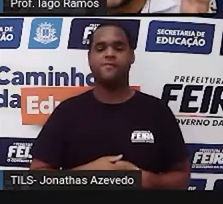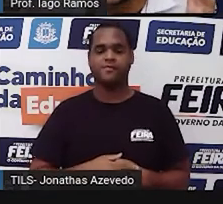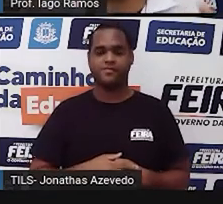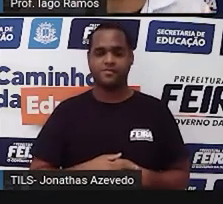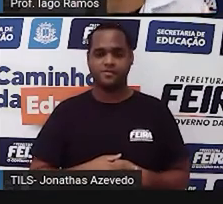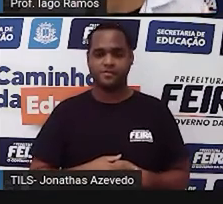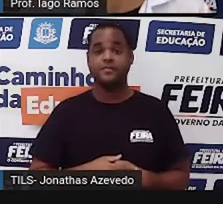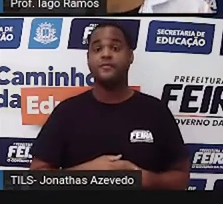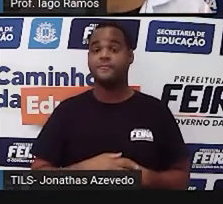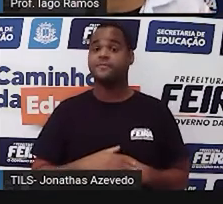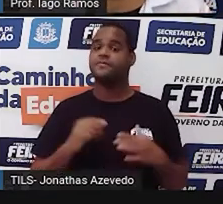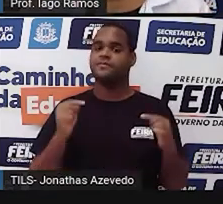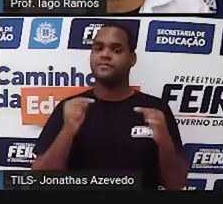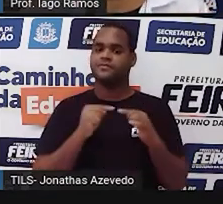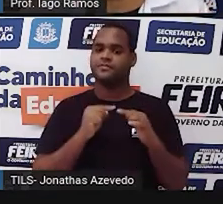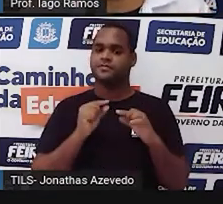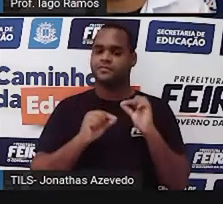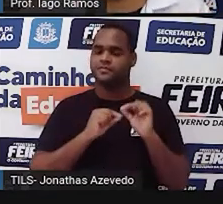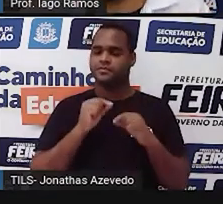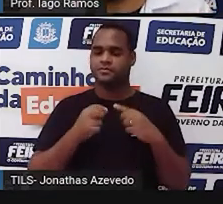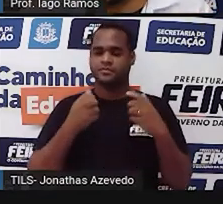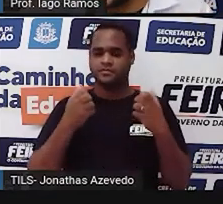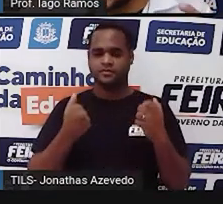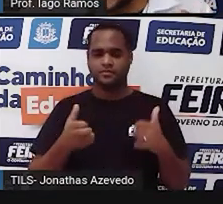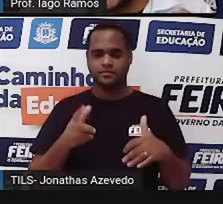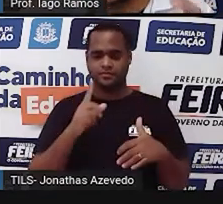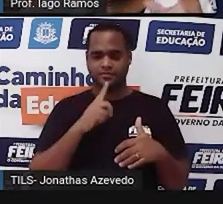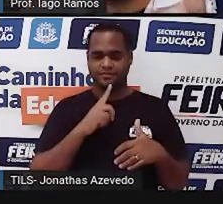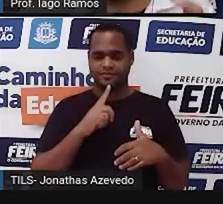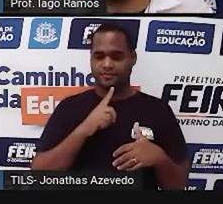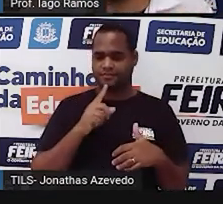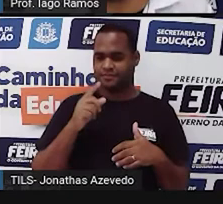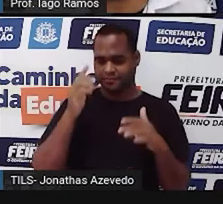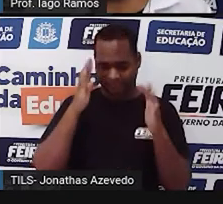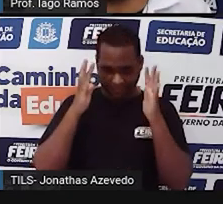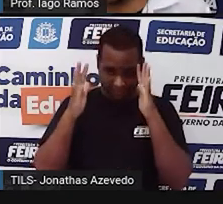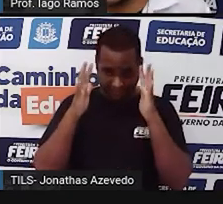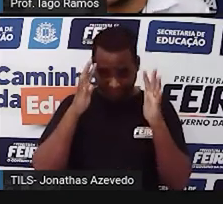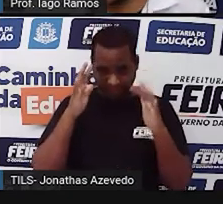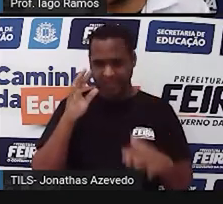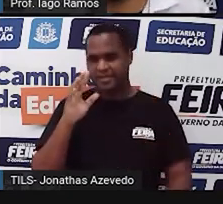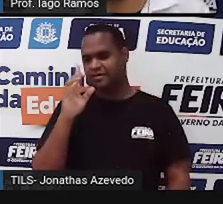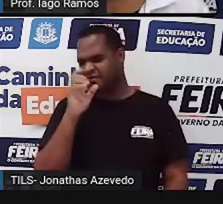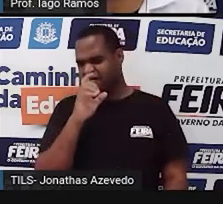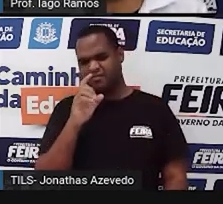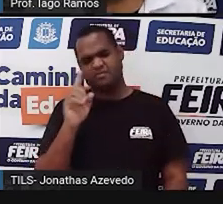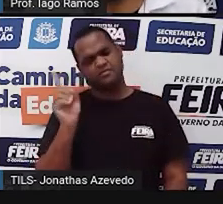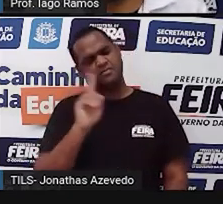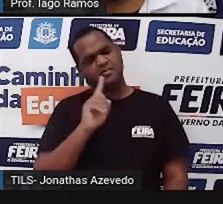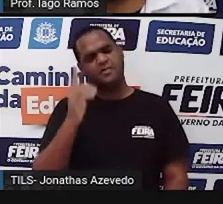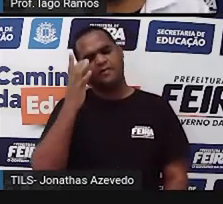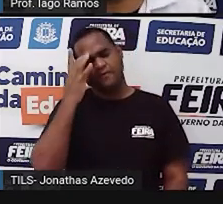mais, né? Já dificultou um pouquinho mais o raciocínio, mas não é difícil de achar, né?